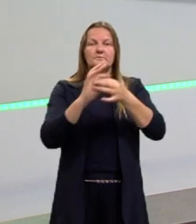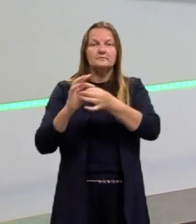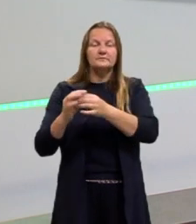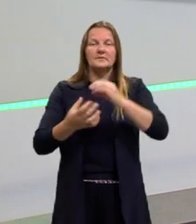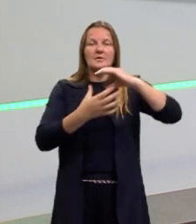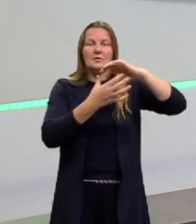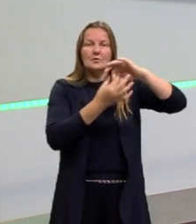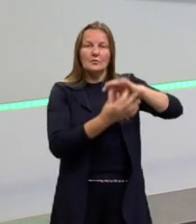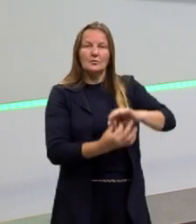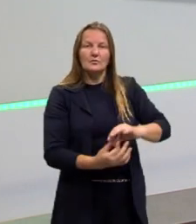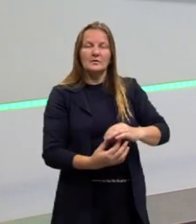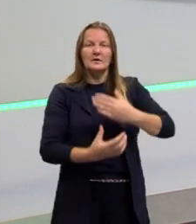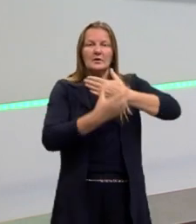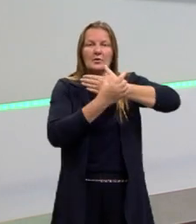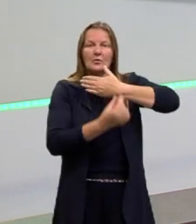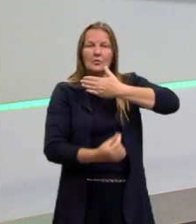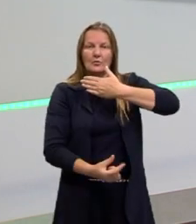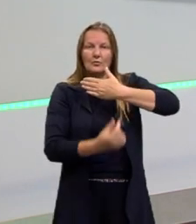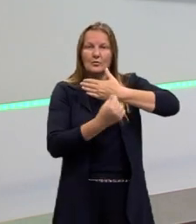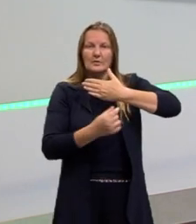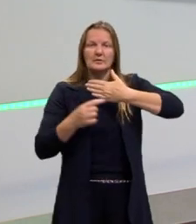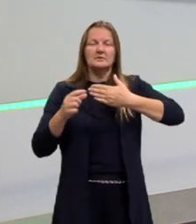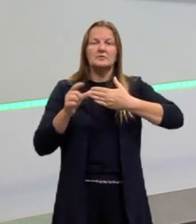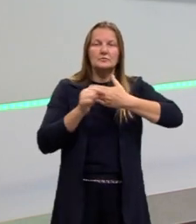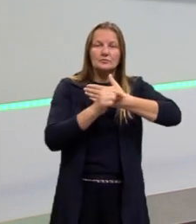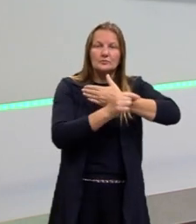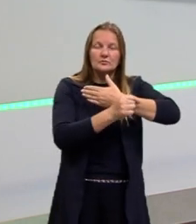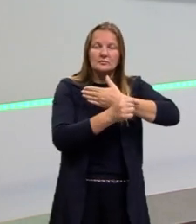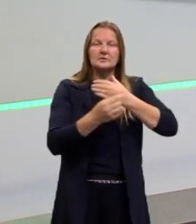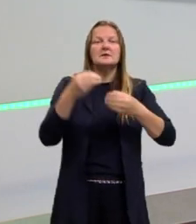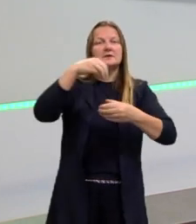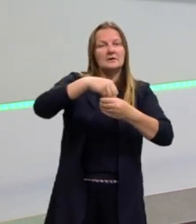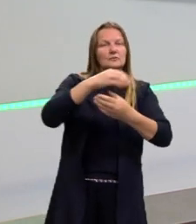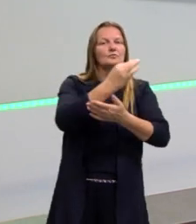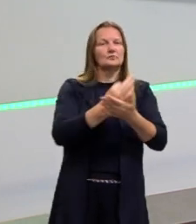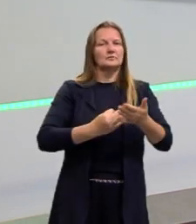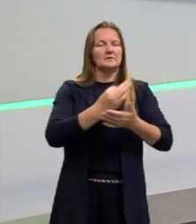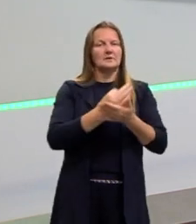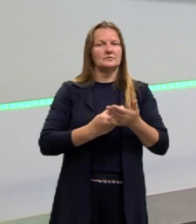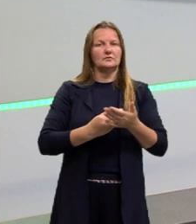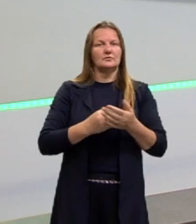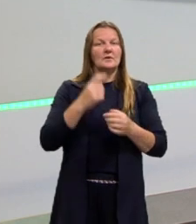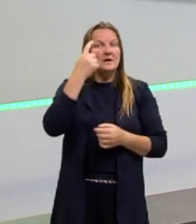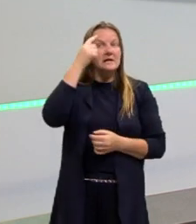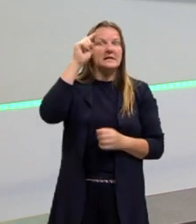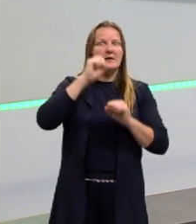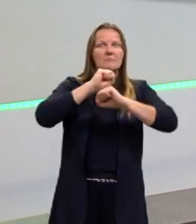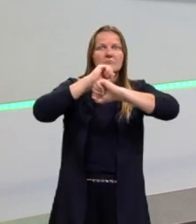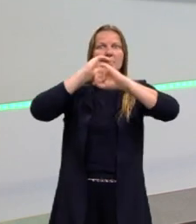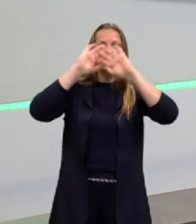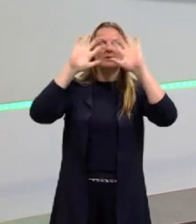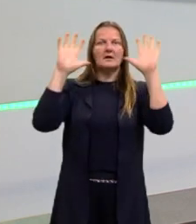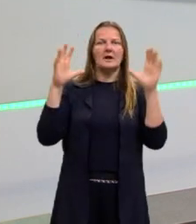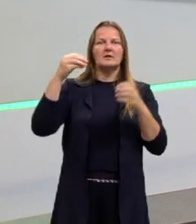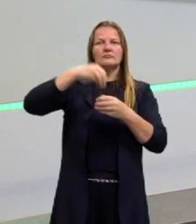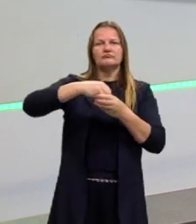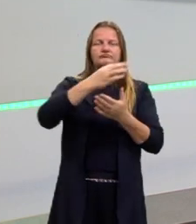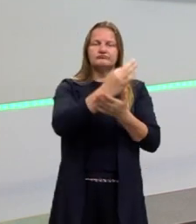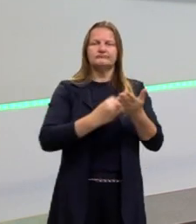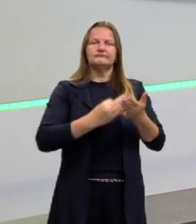do texto. Ele precisa ter as ideias claras e fluídas. E nessa introdução, a gente pensa